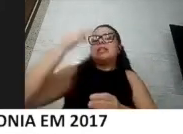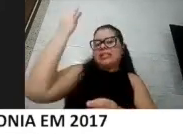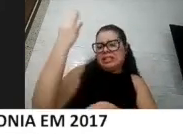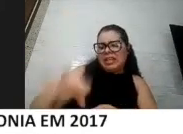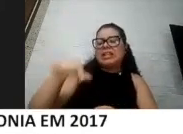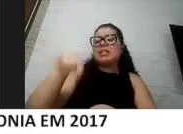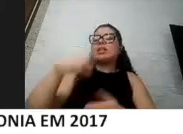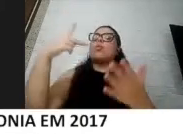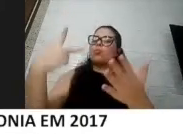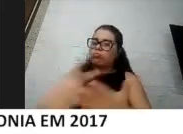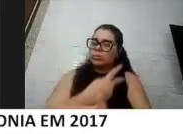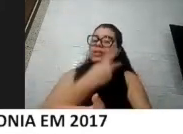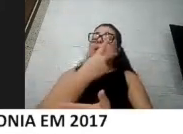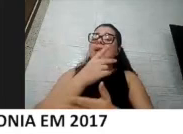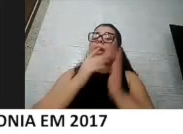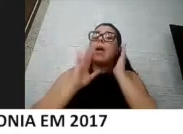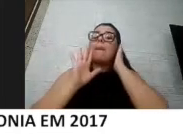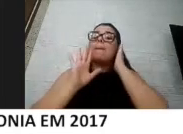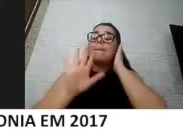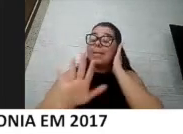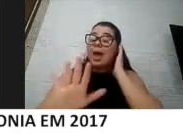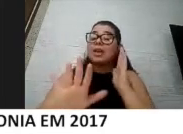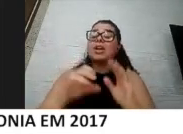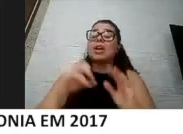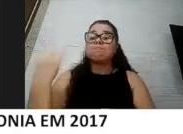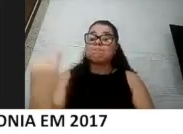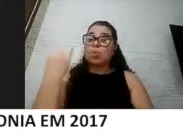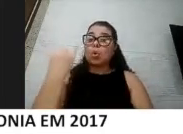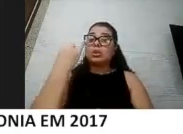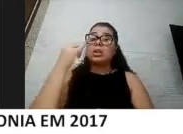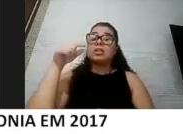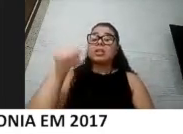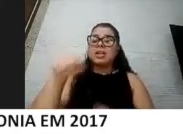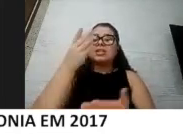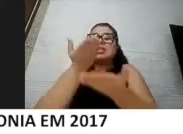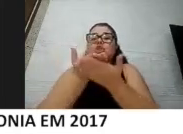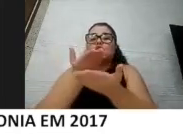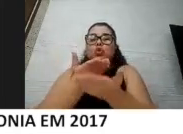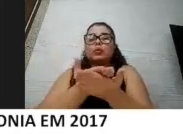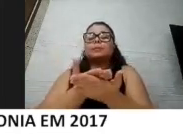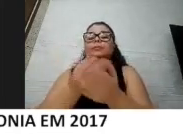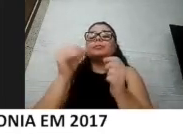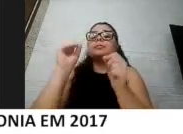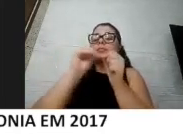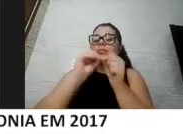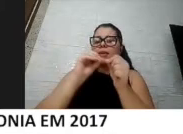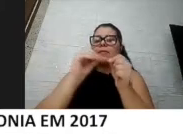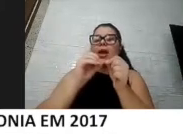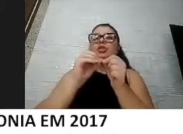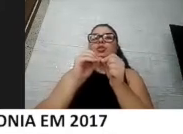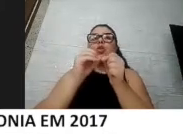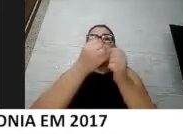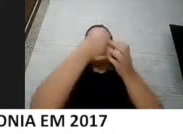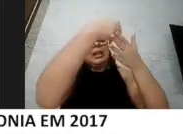pela COVID. Mas é importante que ele faz aqui uma, ele lista alguns